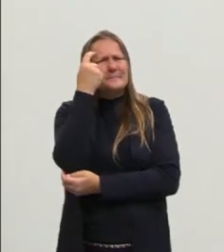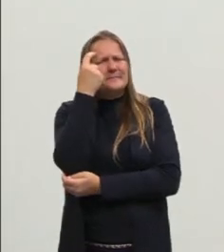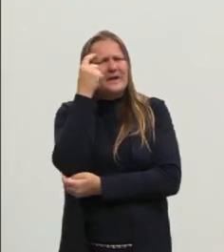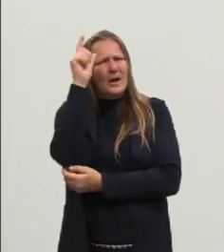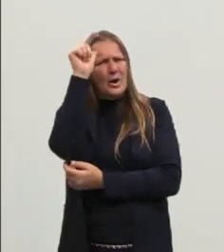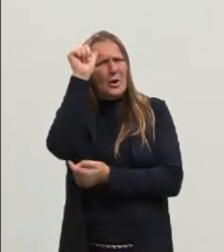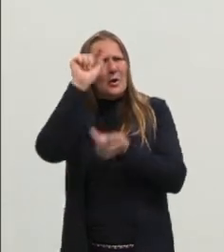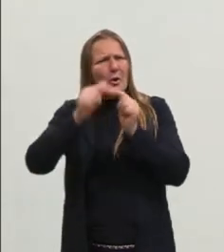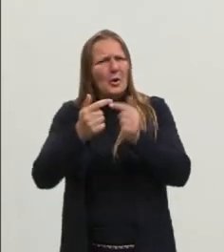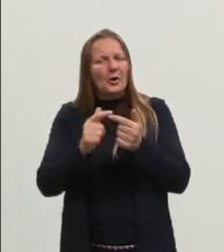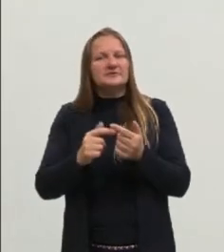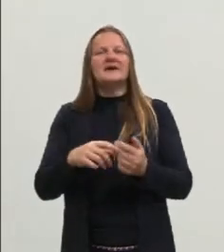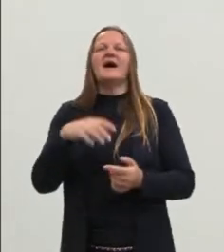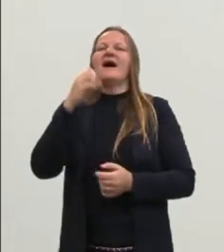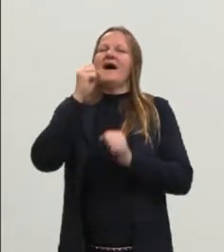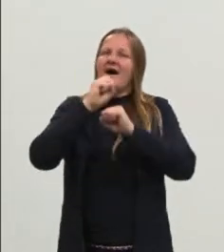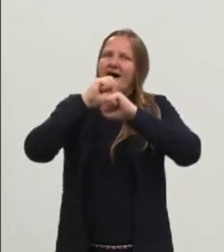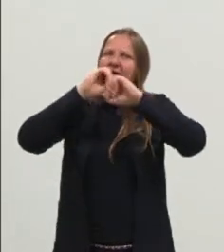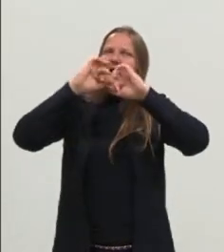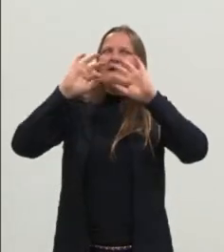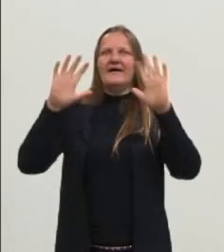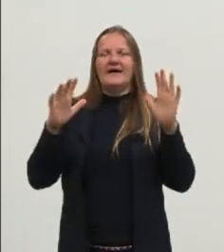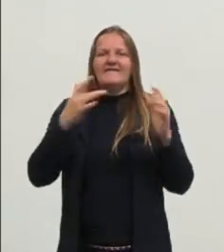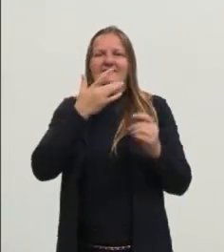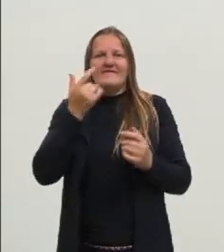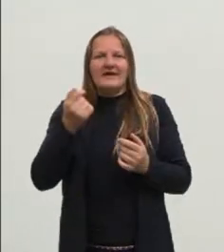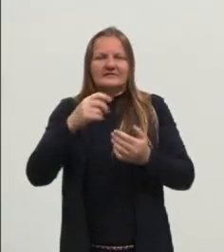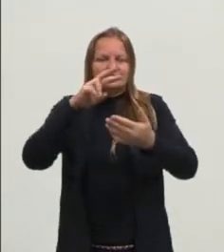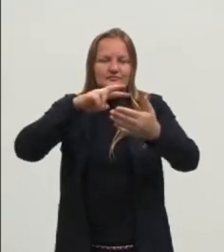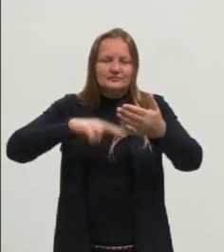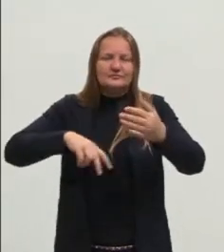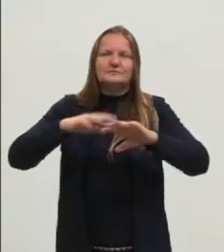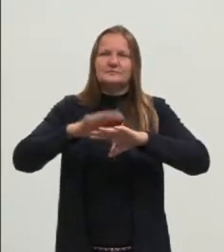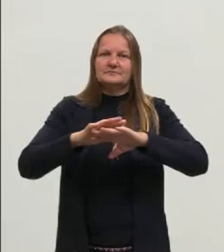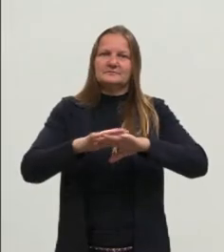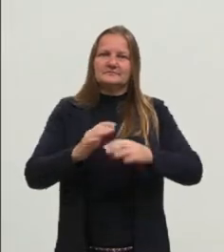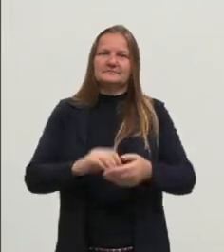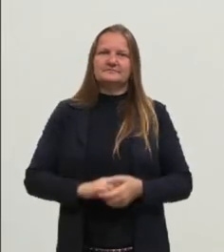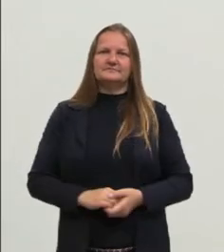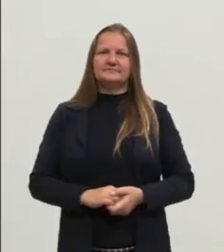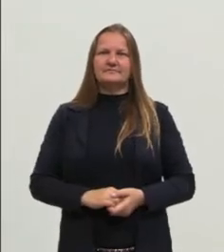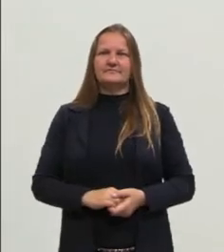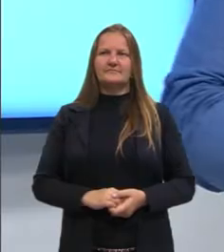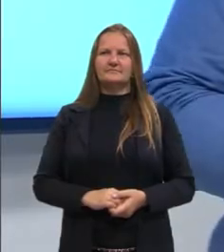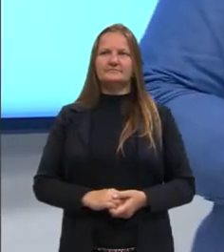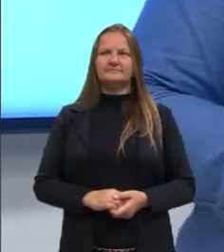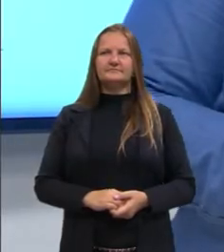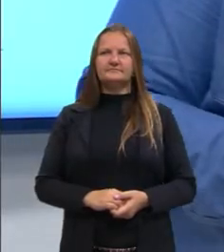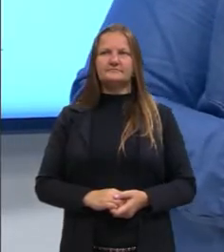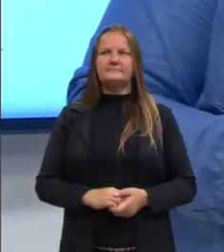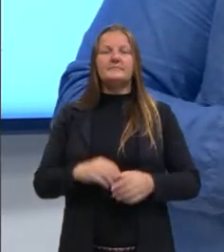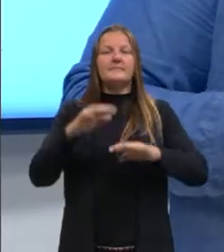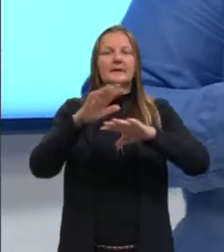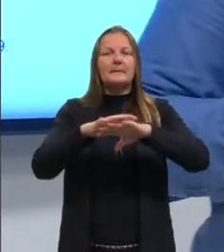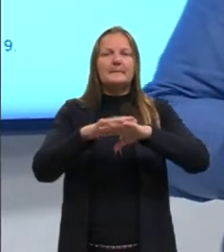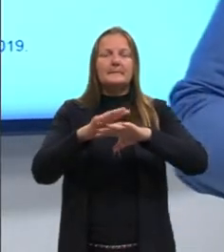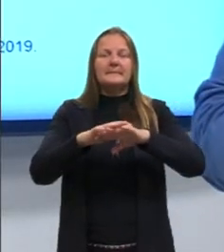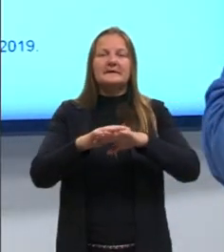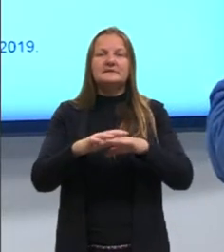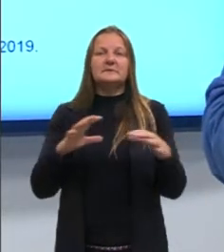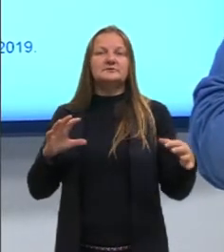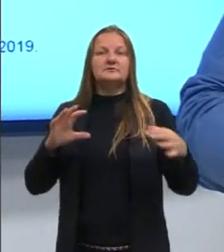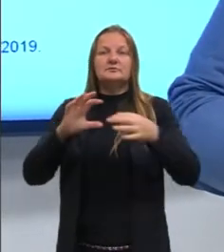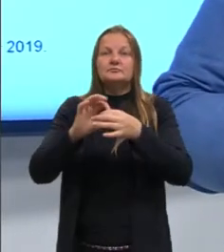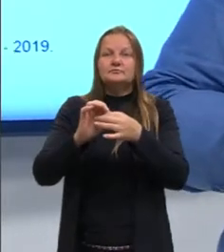lógica, a gente consegue entender muito mais fácil as questões matemáticas. Com certeza. A matemática, ela está muito